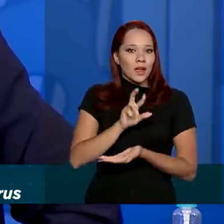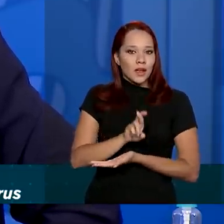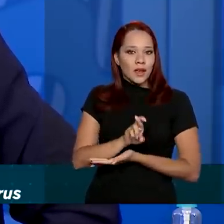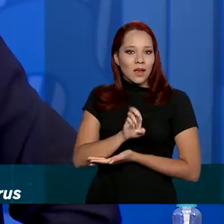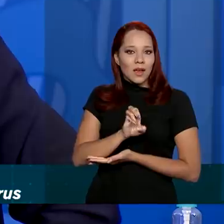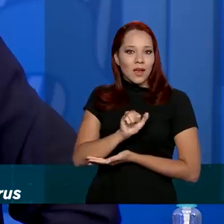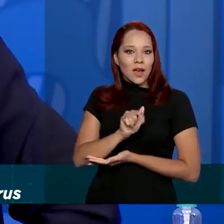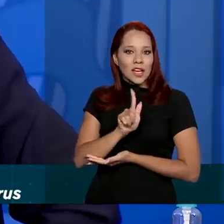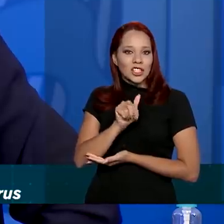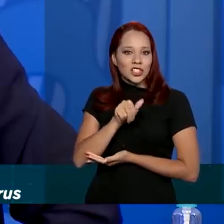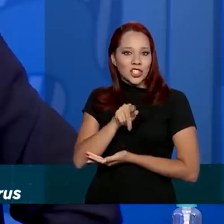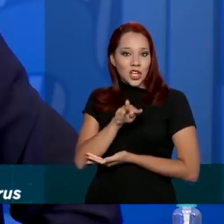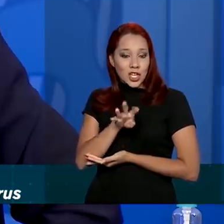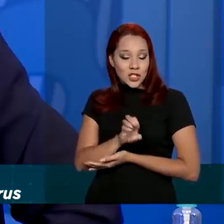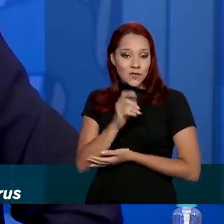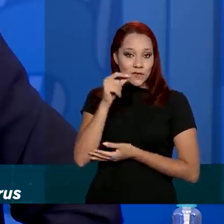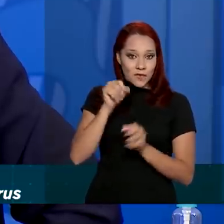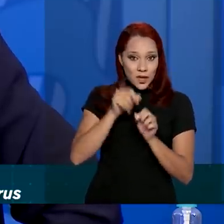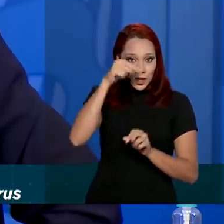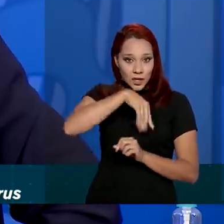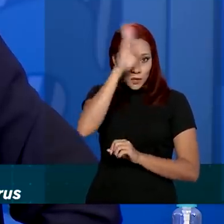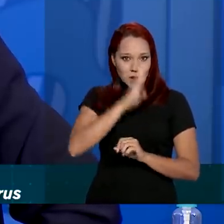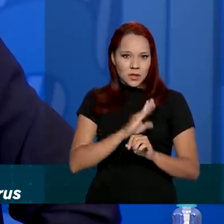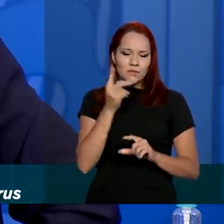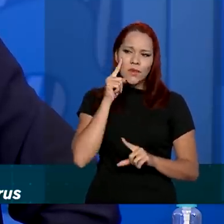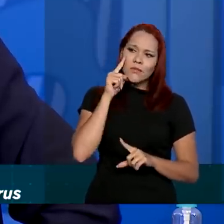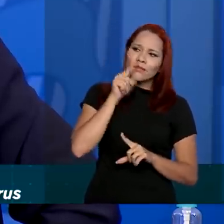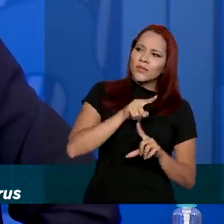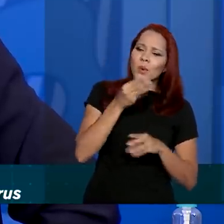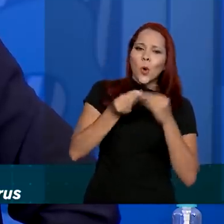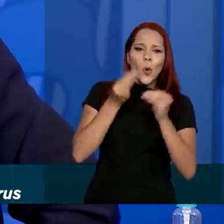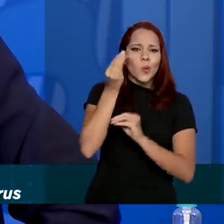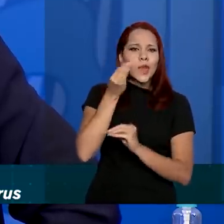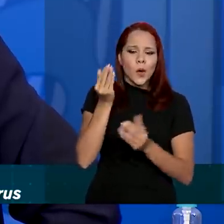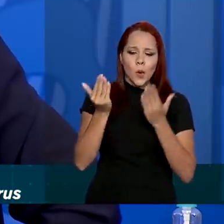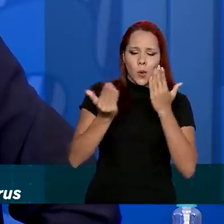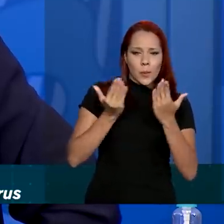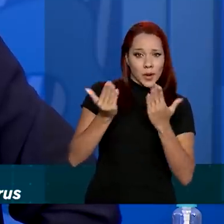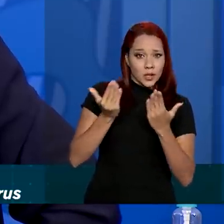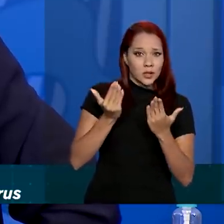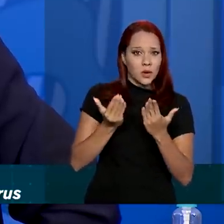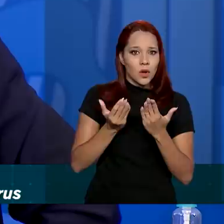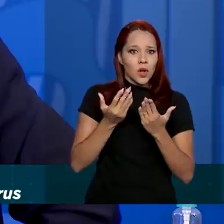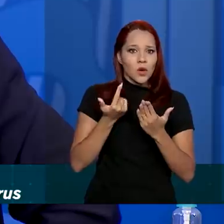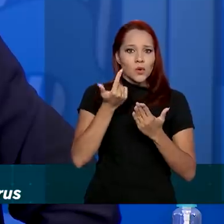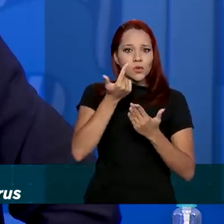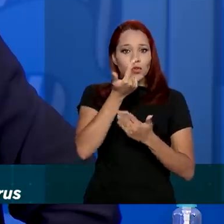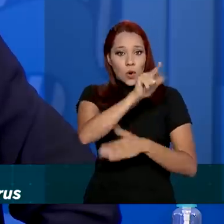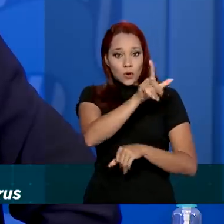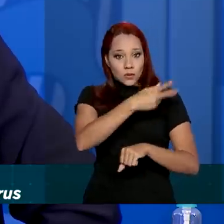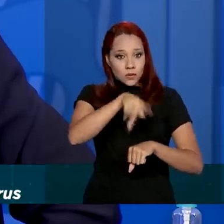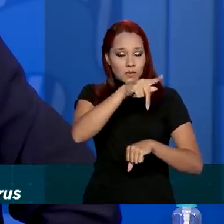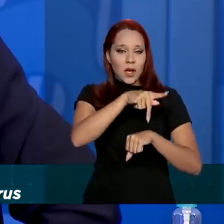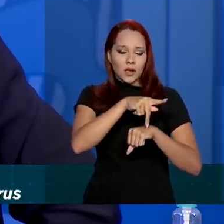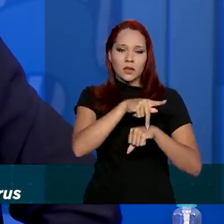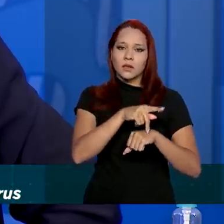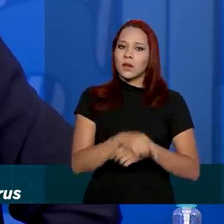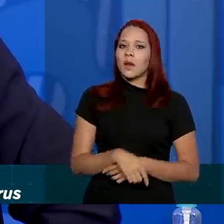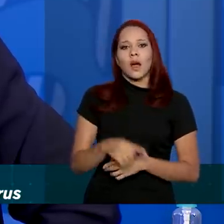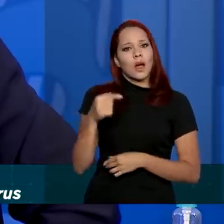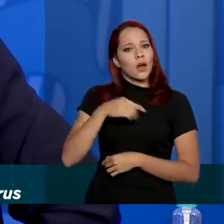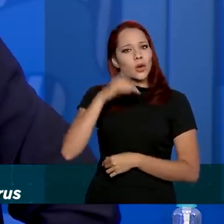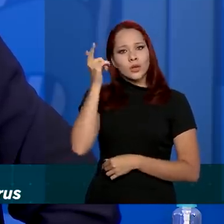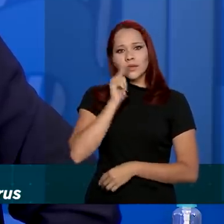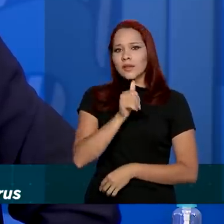no Brasil e ouvir as curvas de testes que eles fizeram em comparação com reagentes importados, funciona